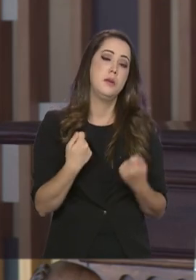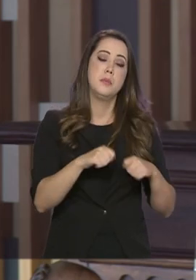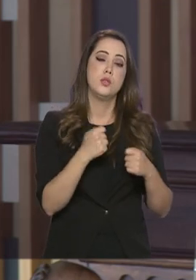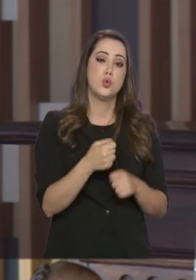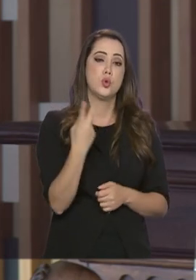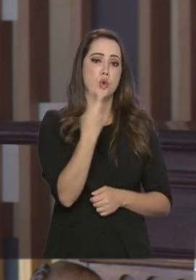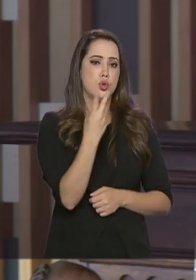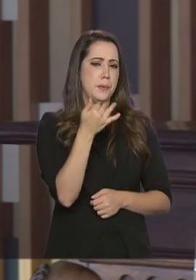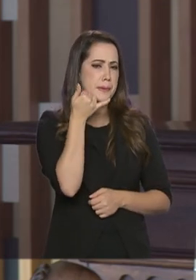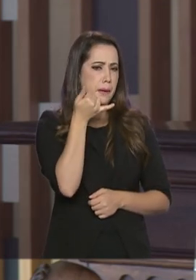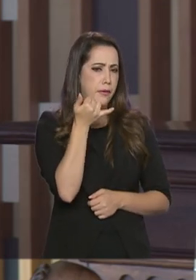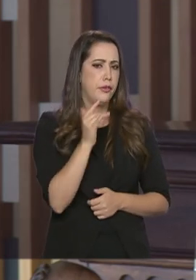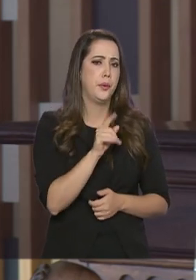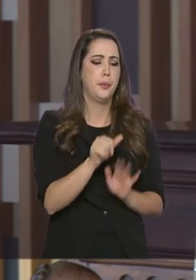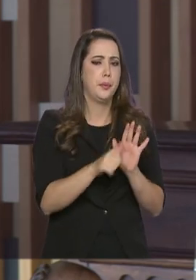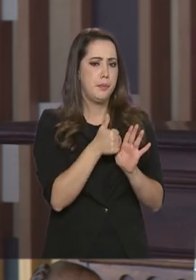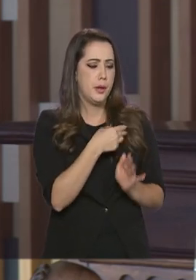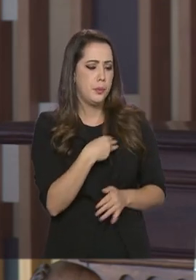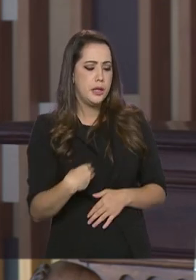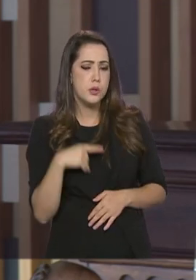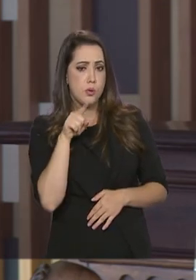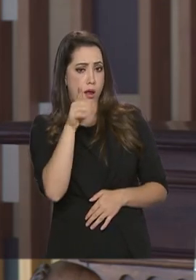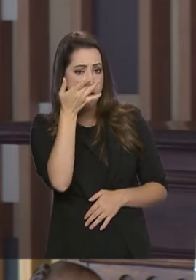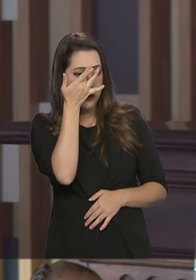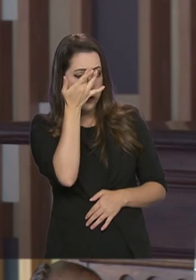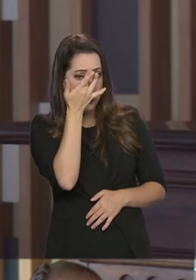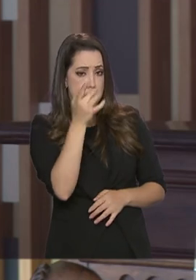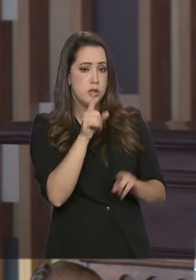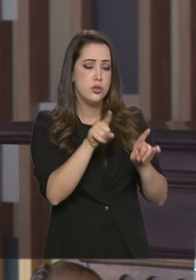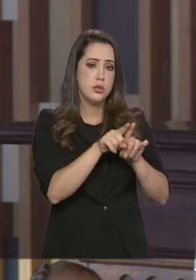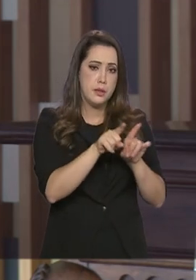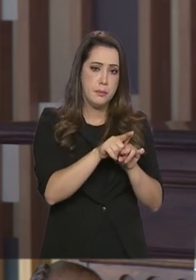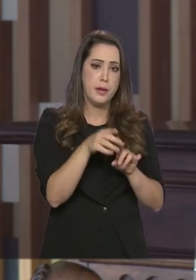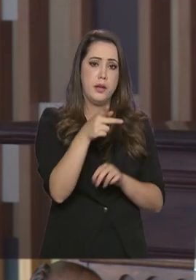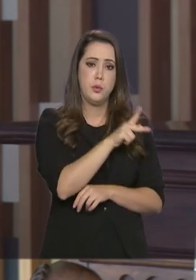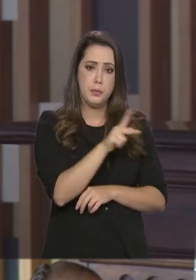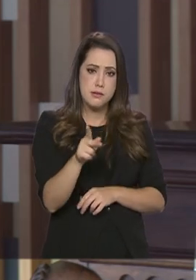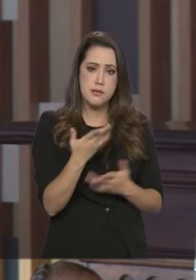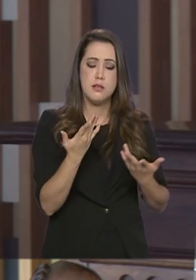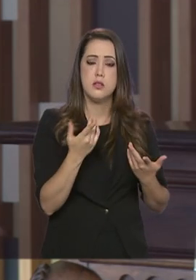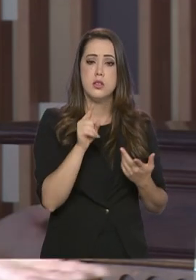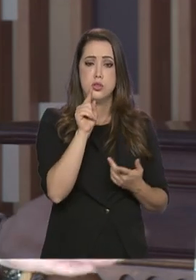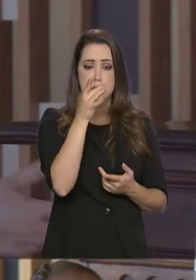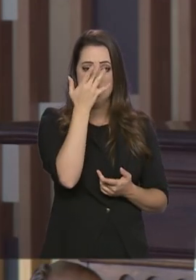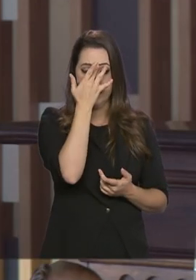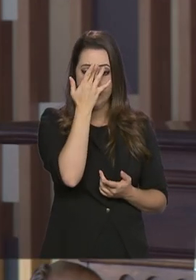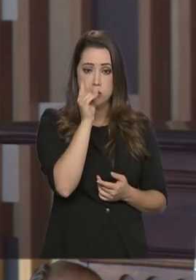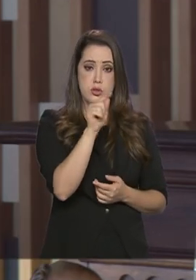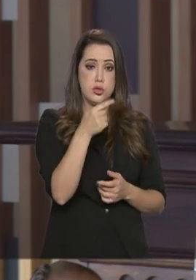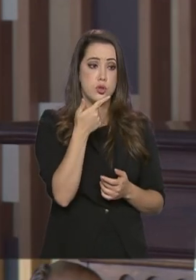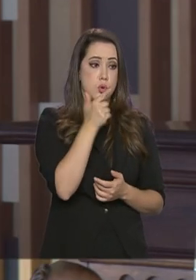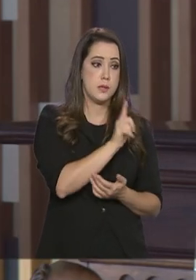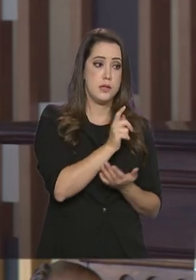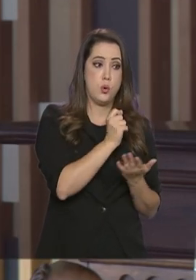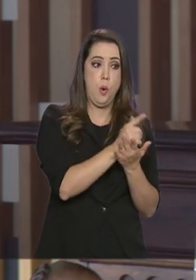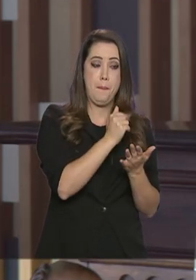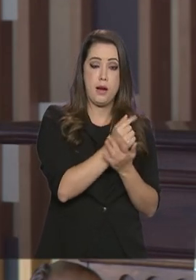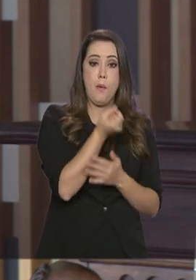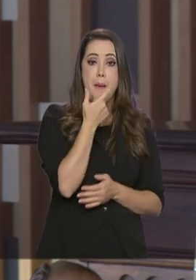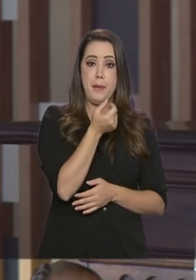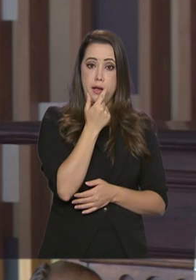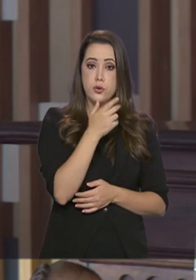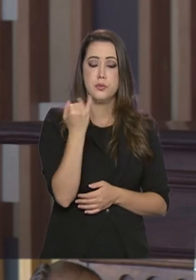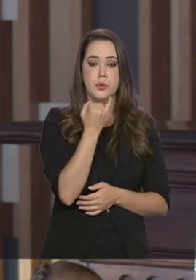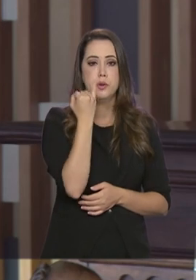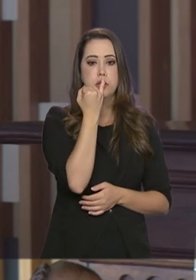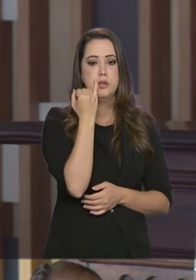meu com o chanceler indiano, que permitiram que a gente trouxesse um carregamento grande de insumos para a hidroxicloroquina, que tem se revelado um remédio tão importante